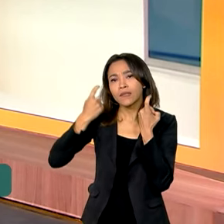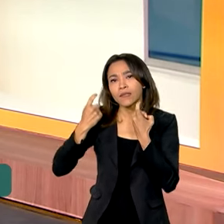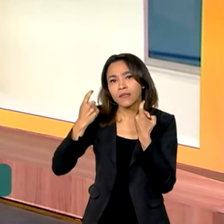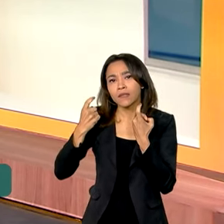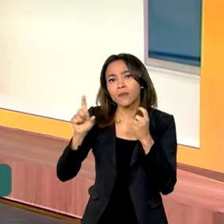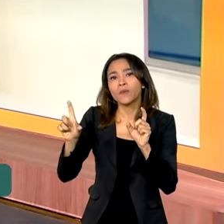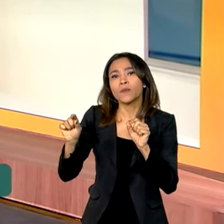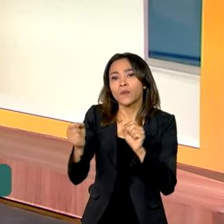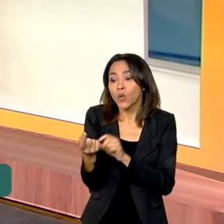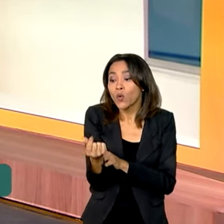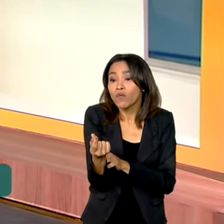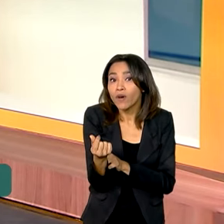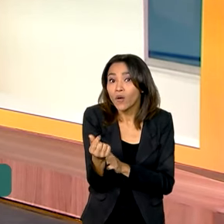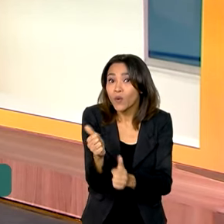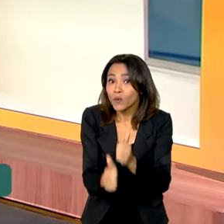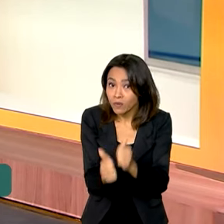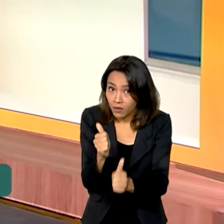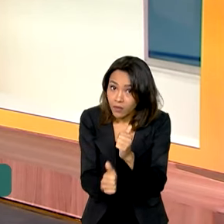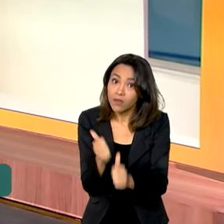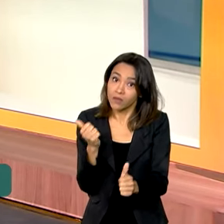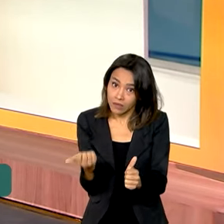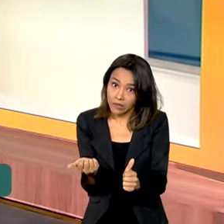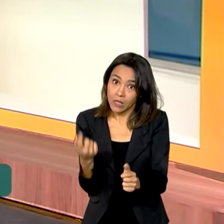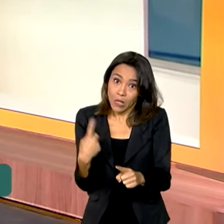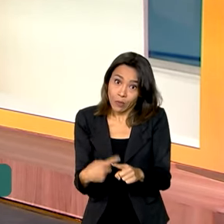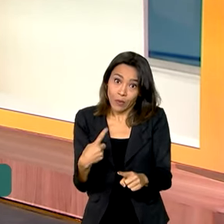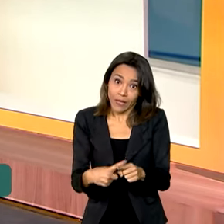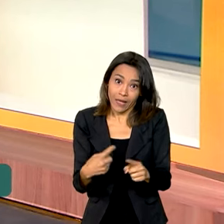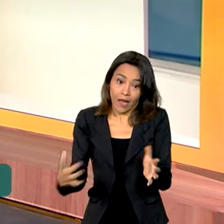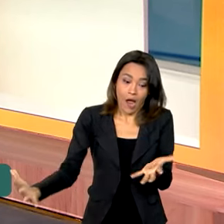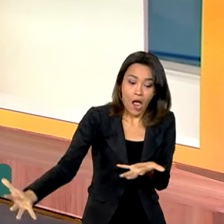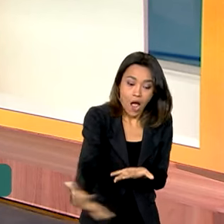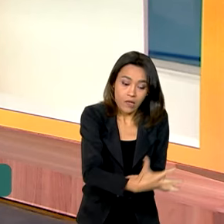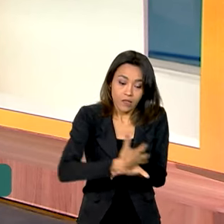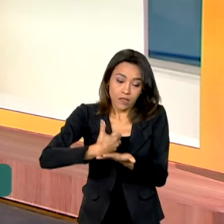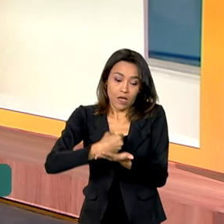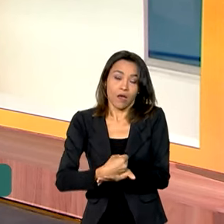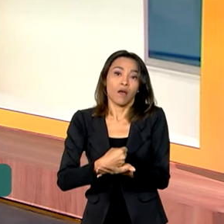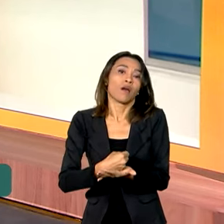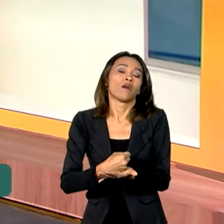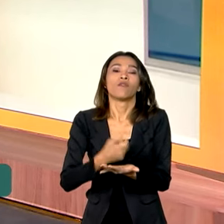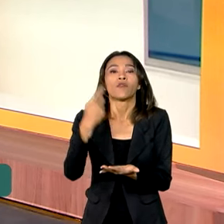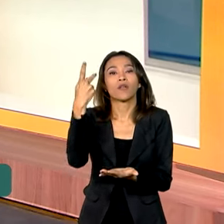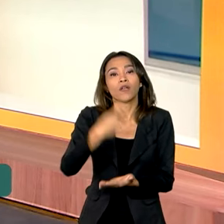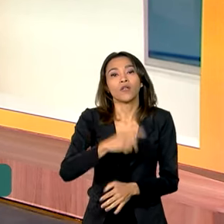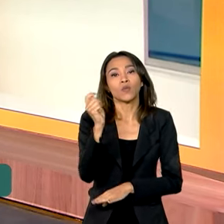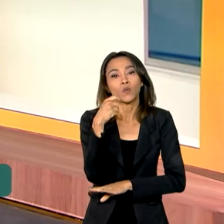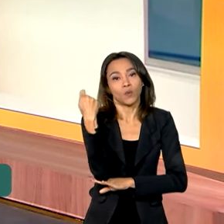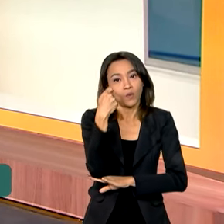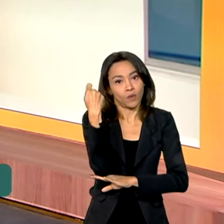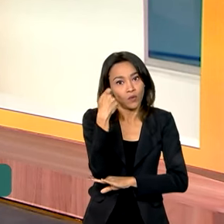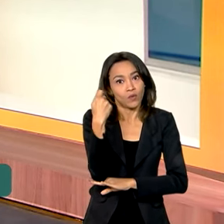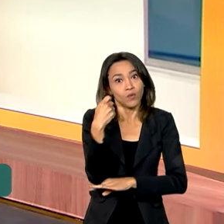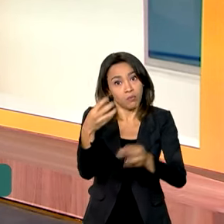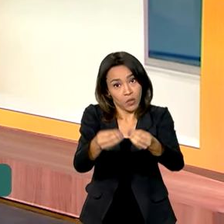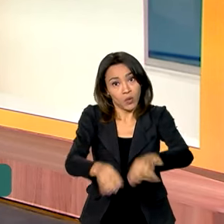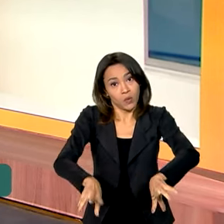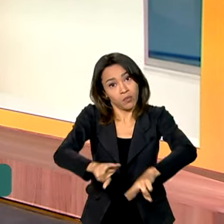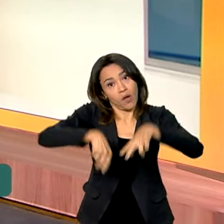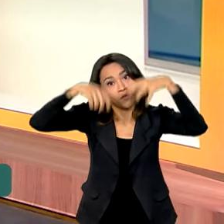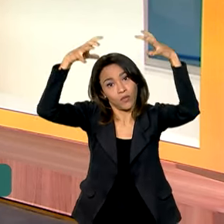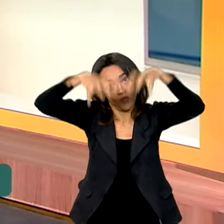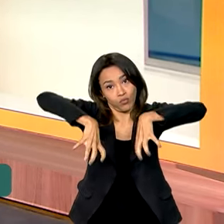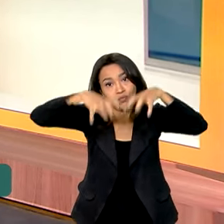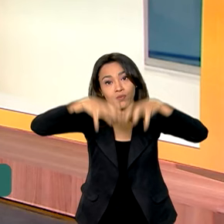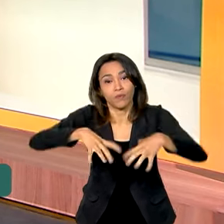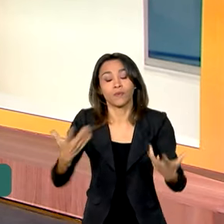elevação do preço do arroz, né? Já que a safra no Rio Grande do Sul, no sul do país, foi muito prejudicada com as chuvas. E o